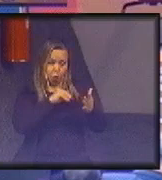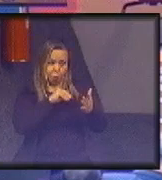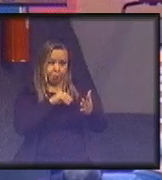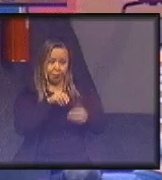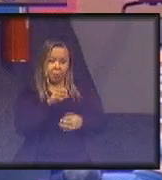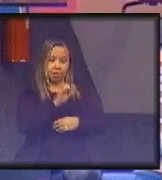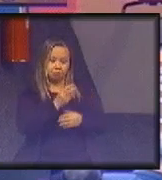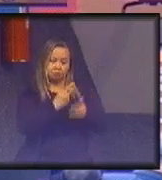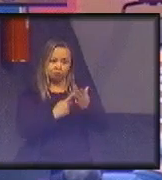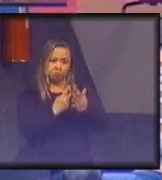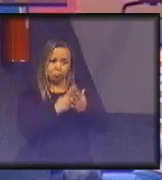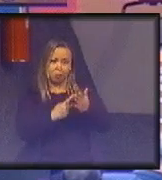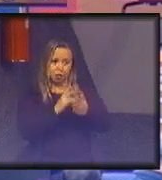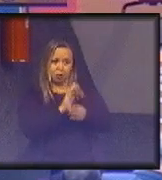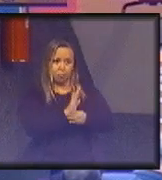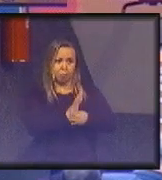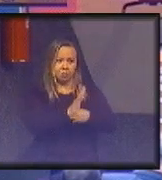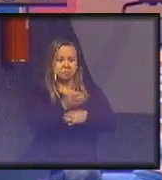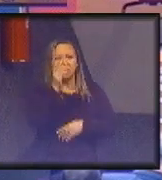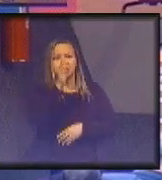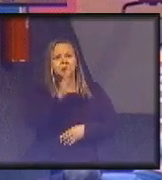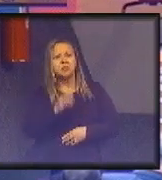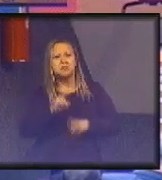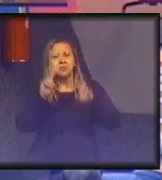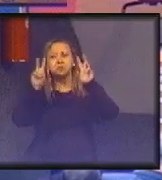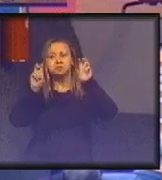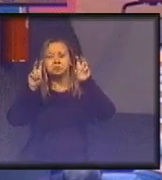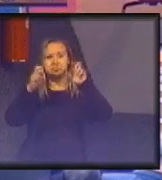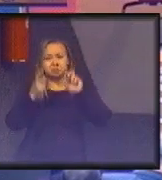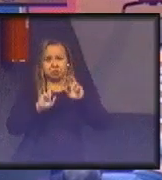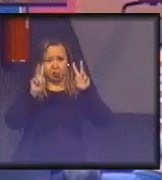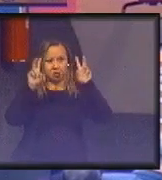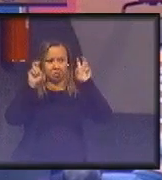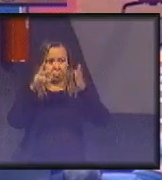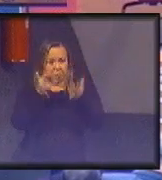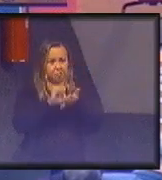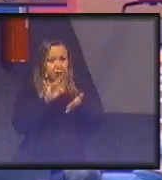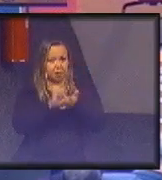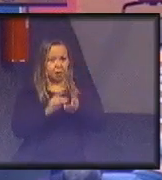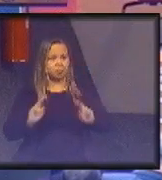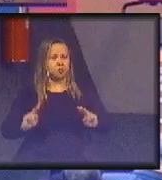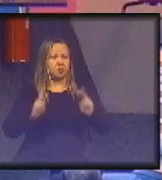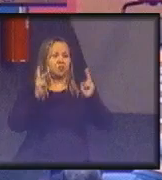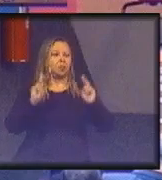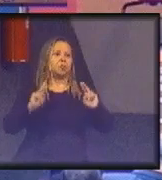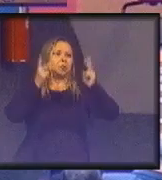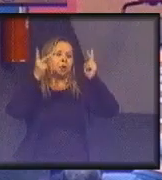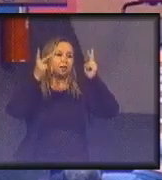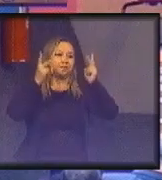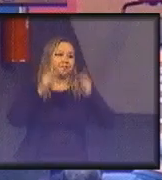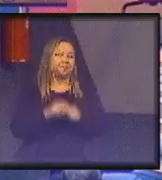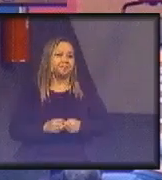no Brasil, esse não é um tema que está sendo, na verdade, valorizado. Quer dizer, vocês vão ver,